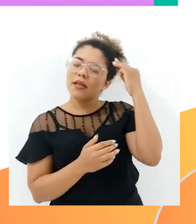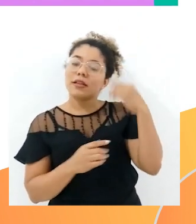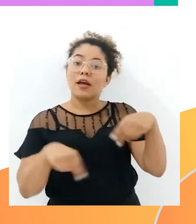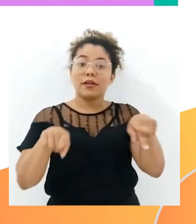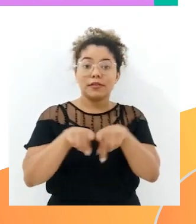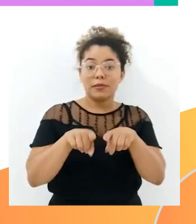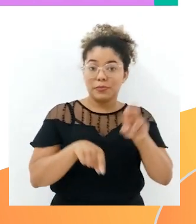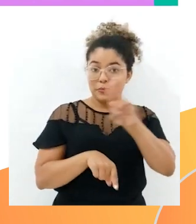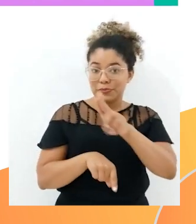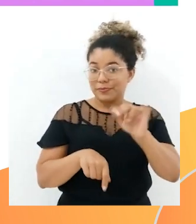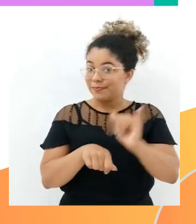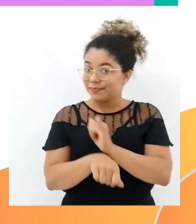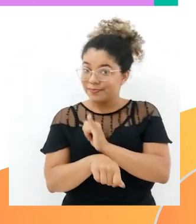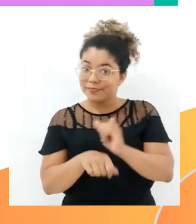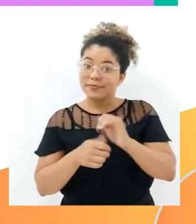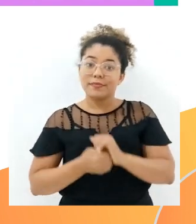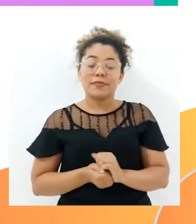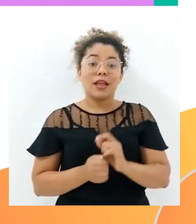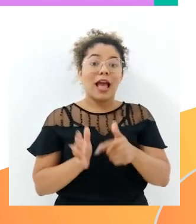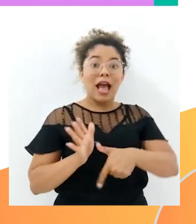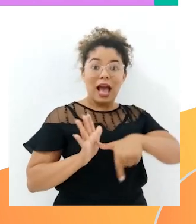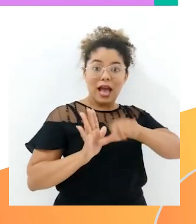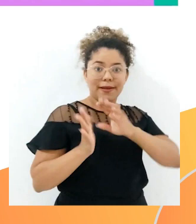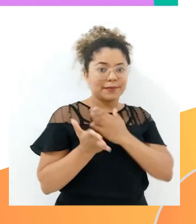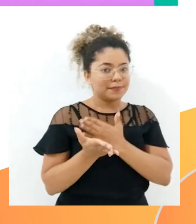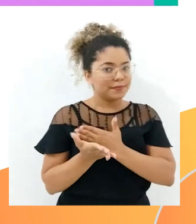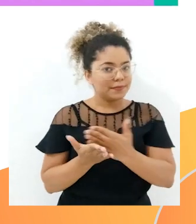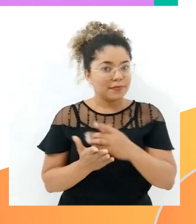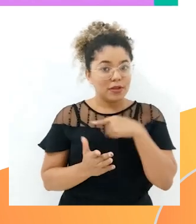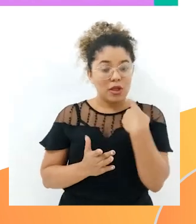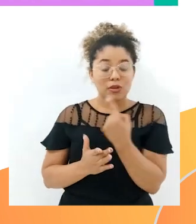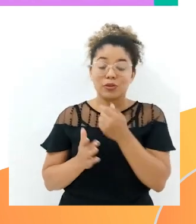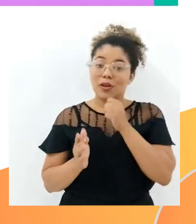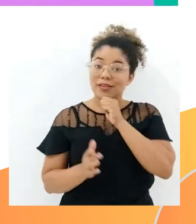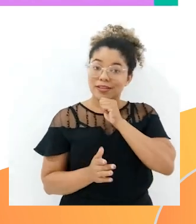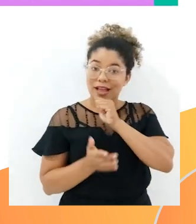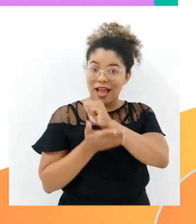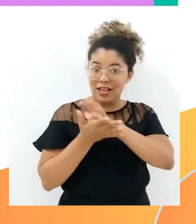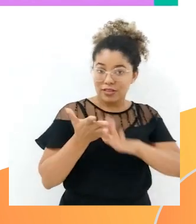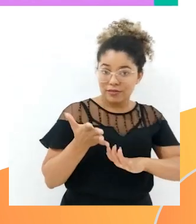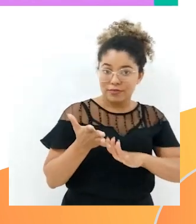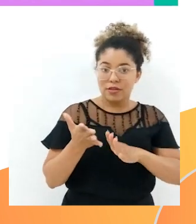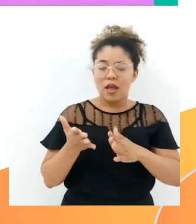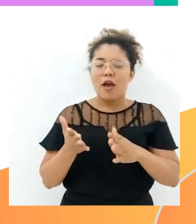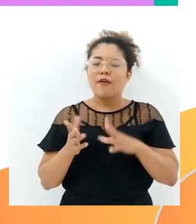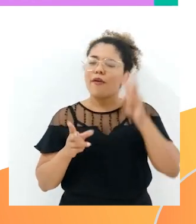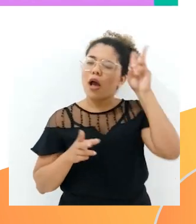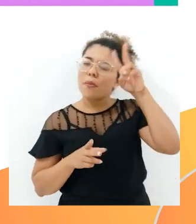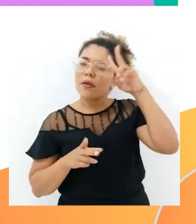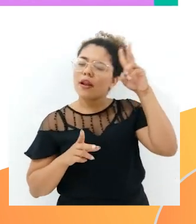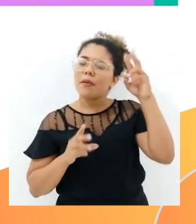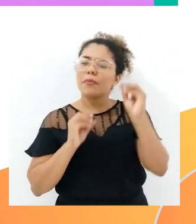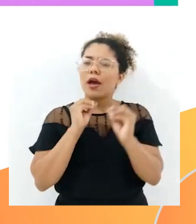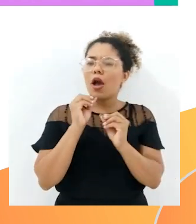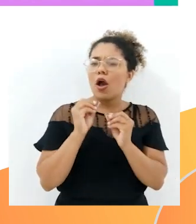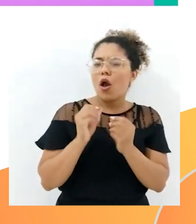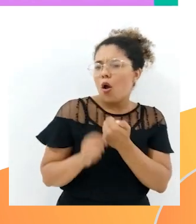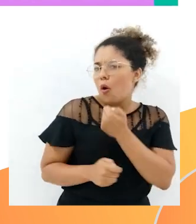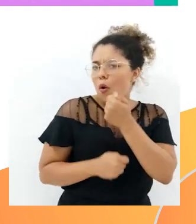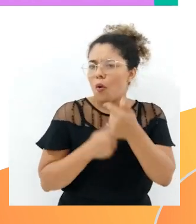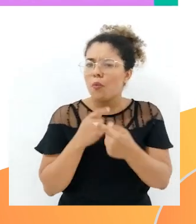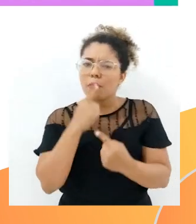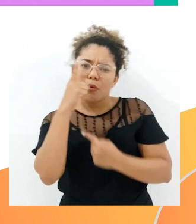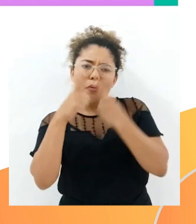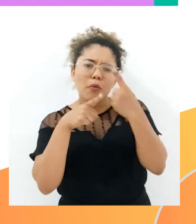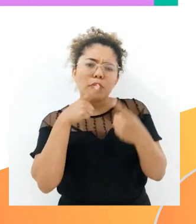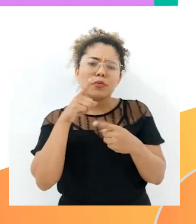algoritmos. E antes de iniciarmos os nossos problemas, nós vamos retomar as